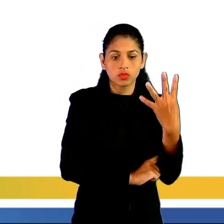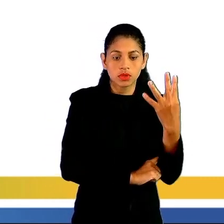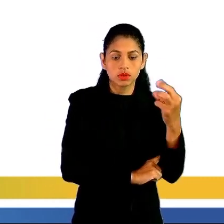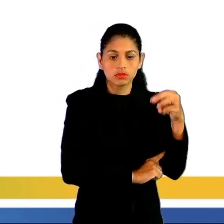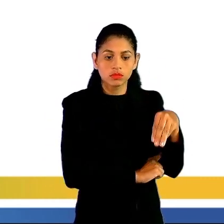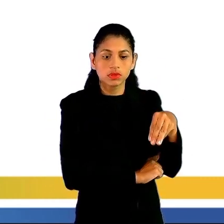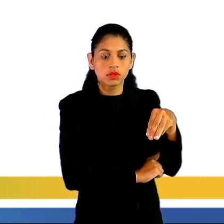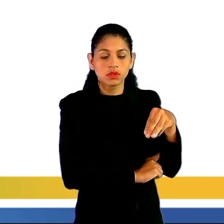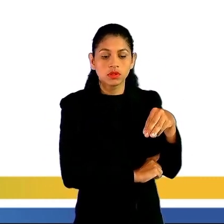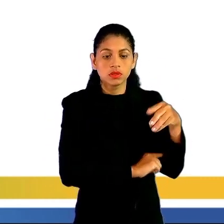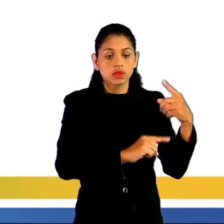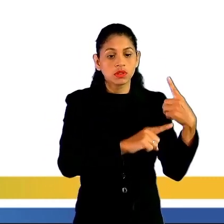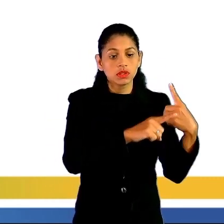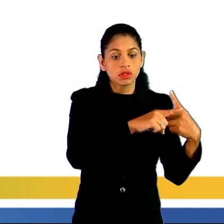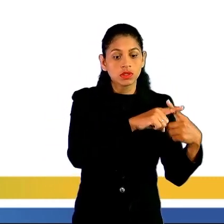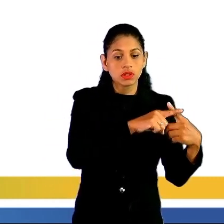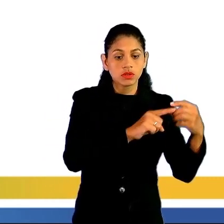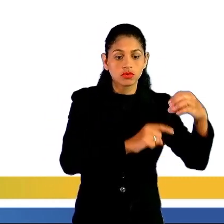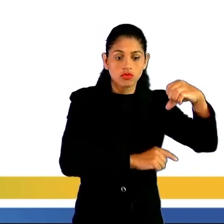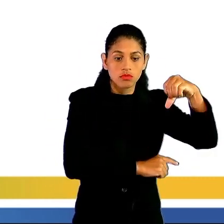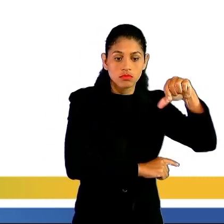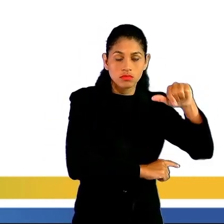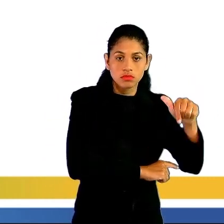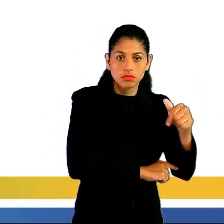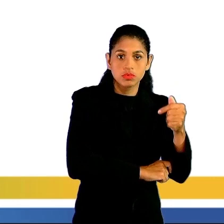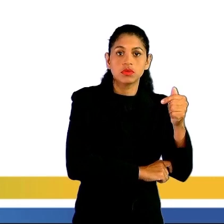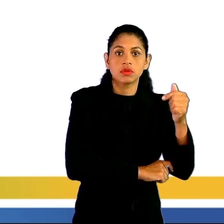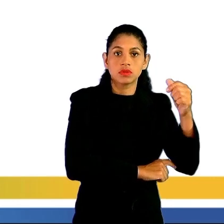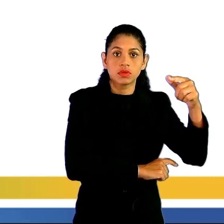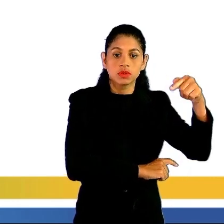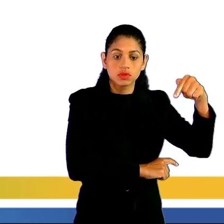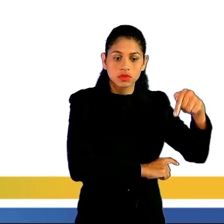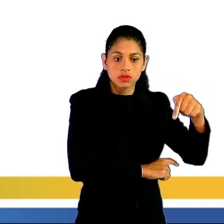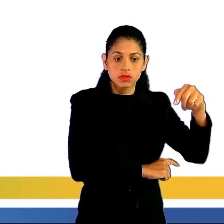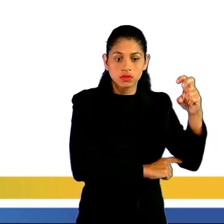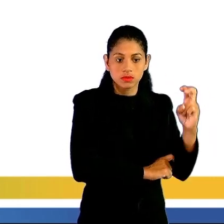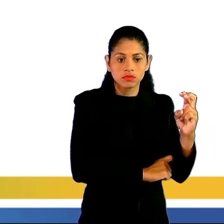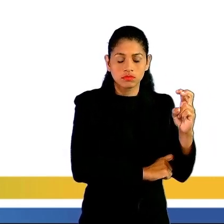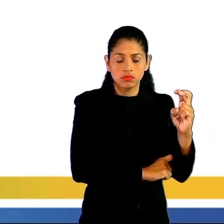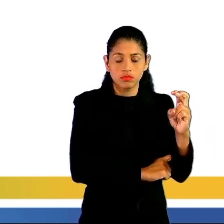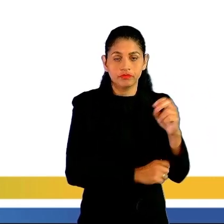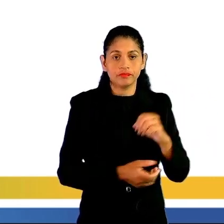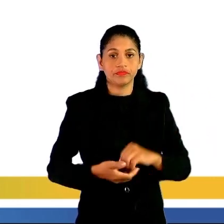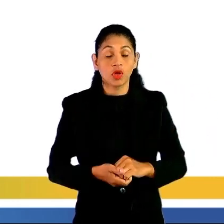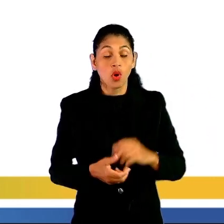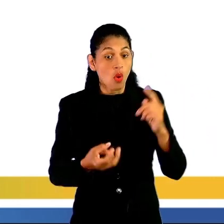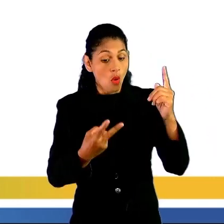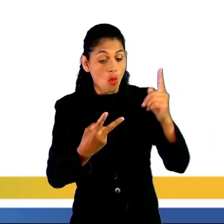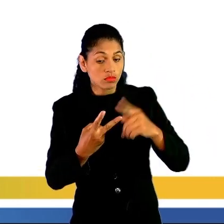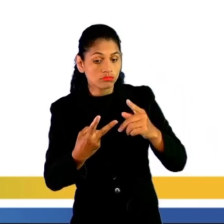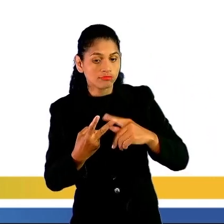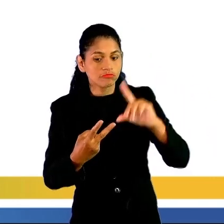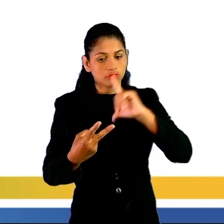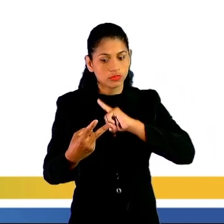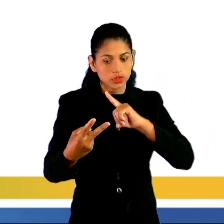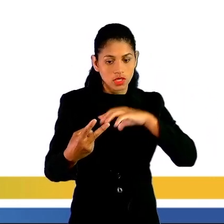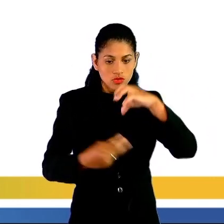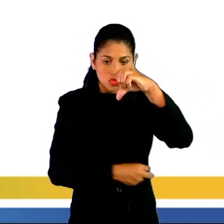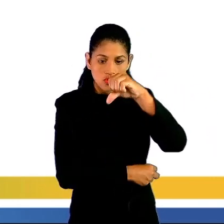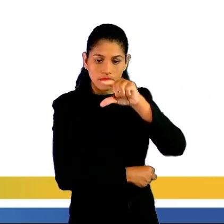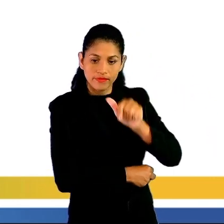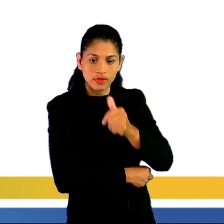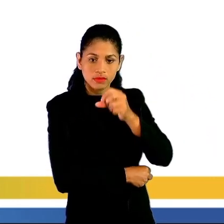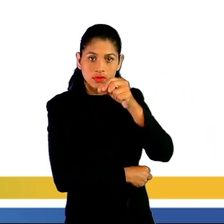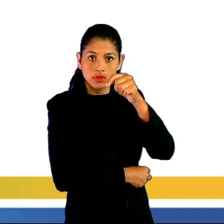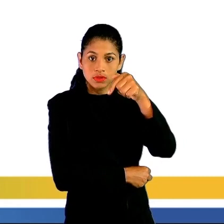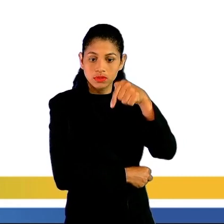,75 metros. E o segundo no formato de um cilindro reto, de altura 9,75 metros